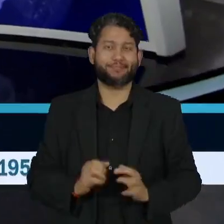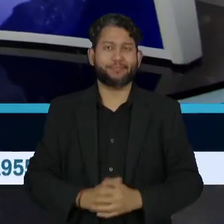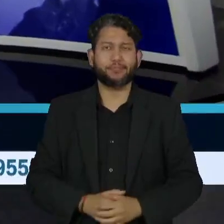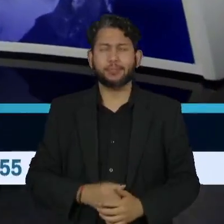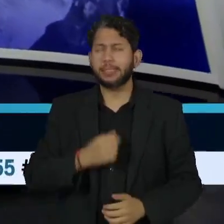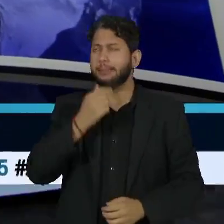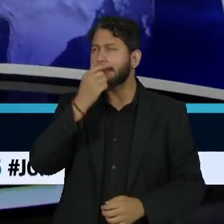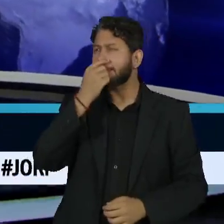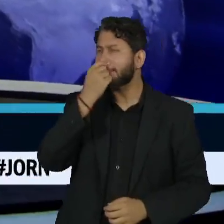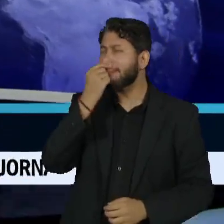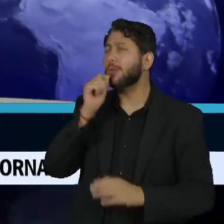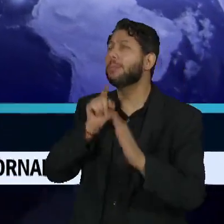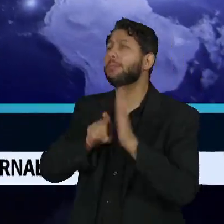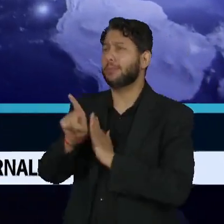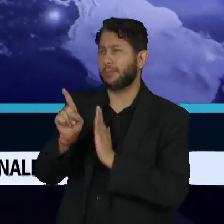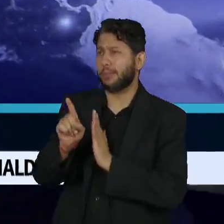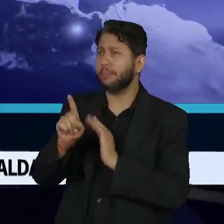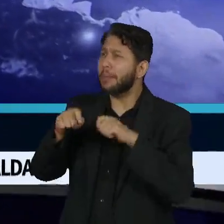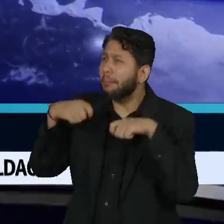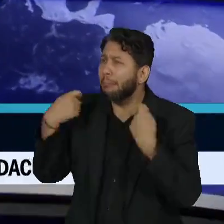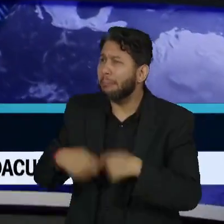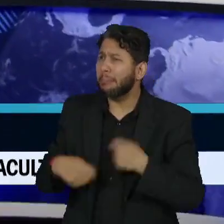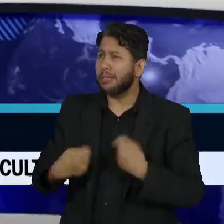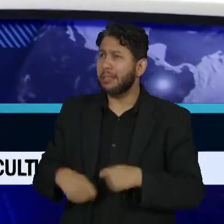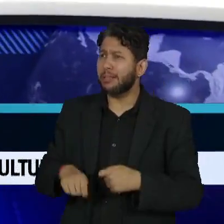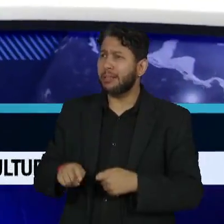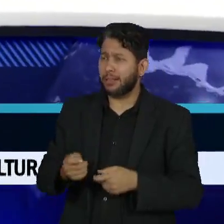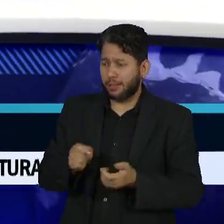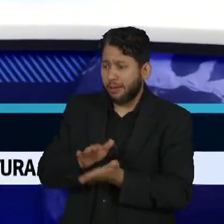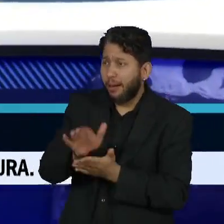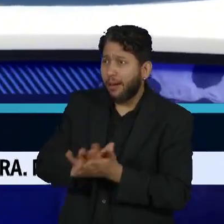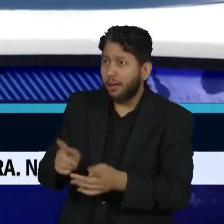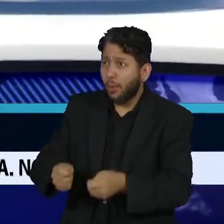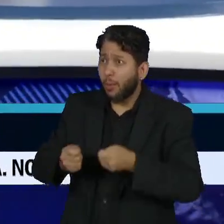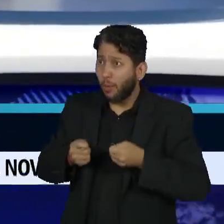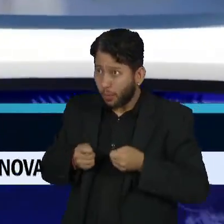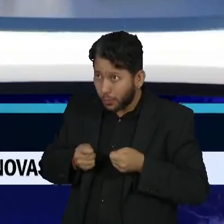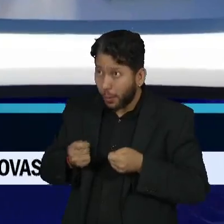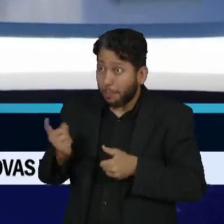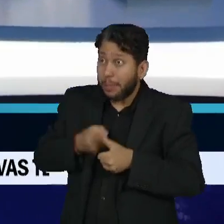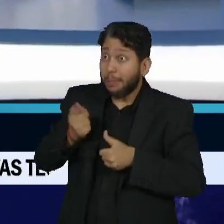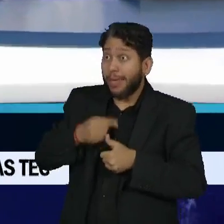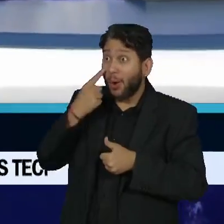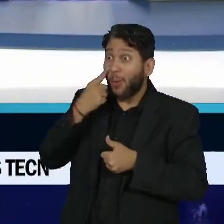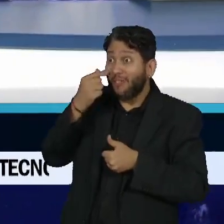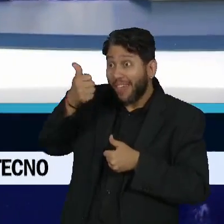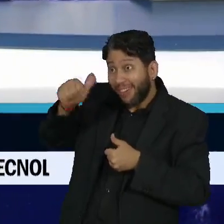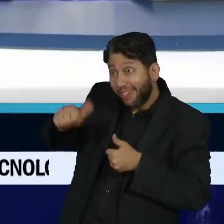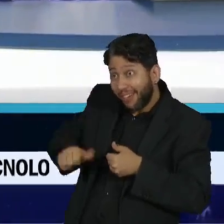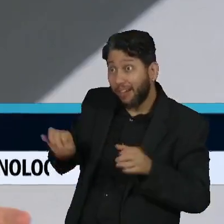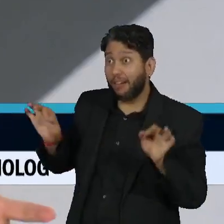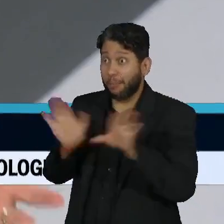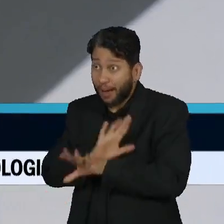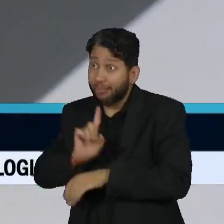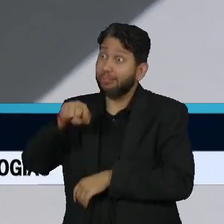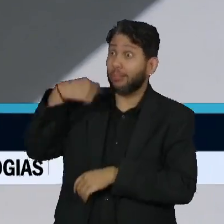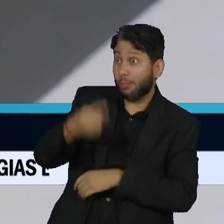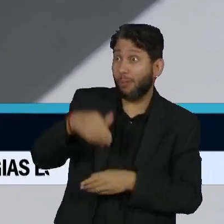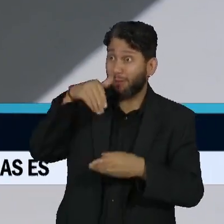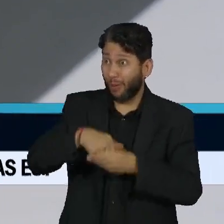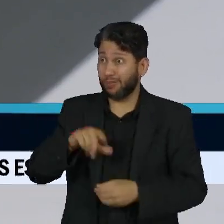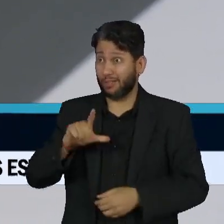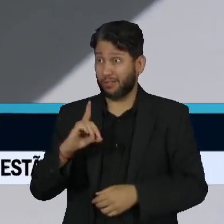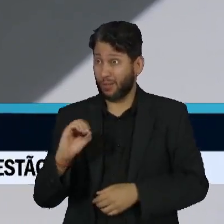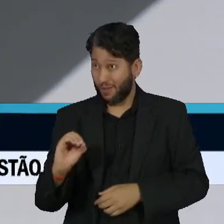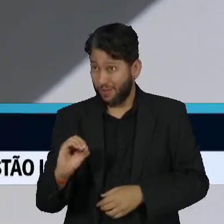É mesmo preciso esperar a apreciação do novo arcabouço fiscal pela Câmara dos Deputados para poder votar a LDO? É necessário, Karen, porque é